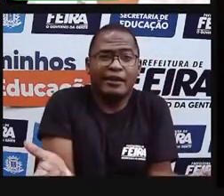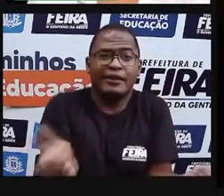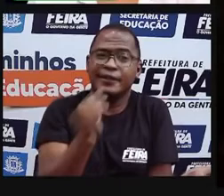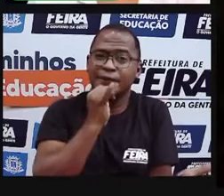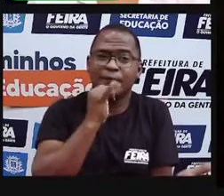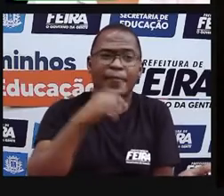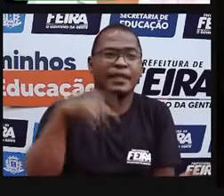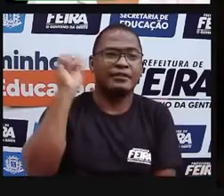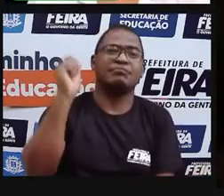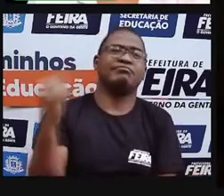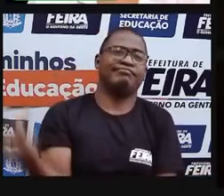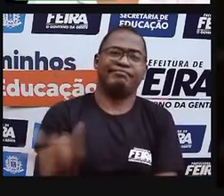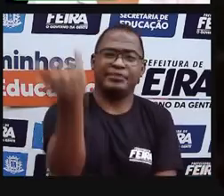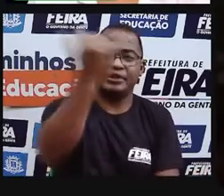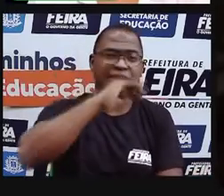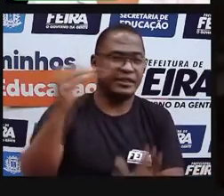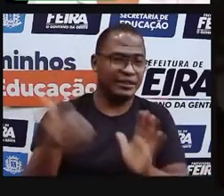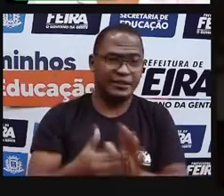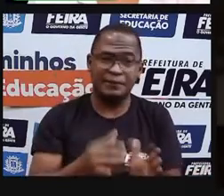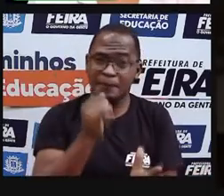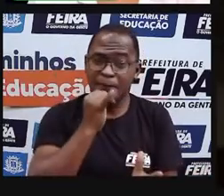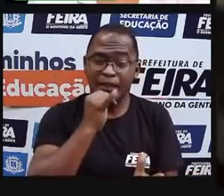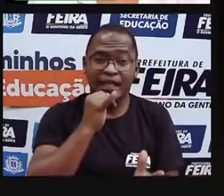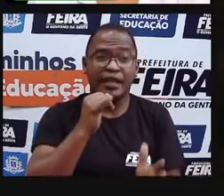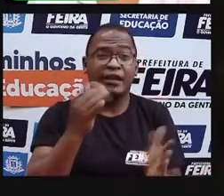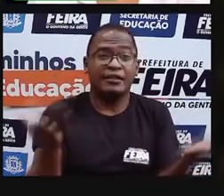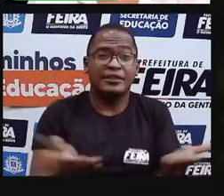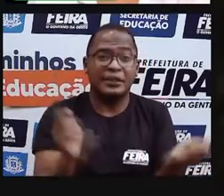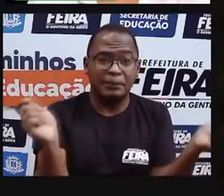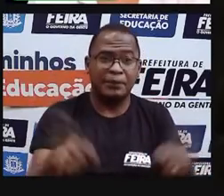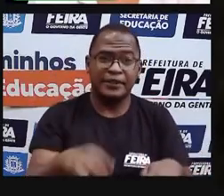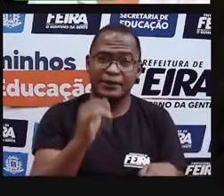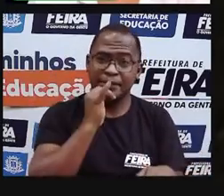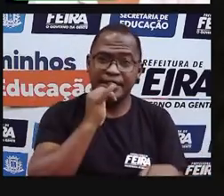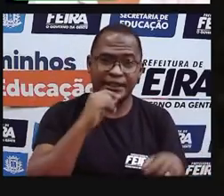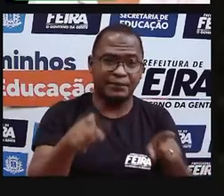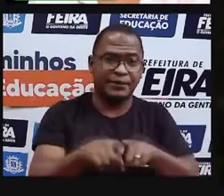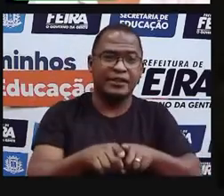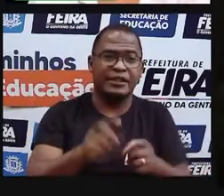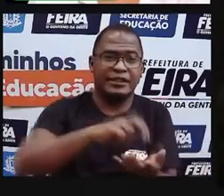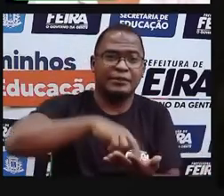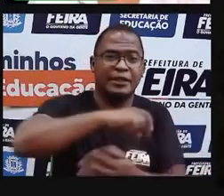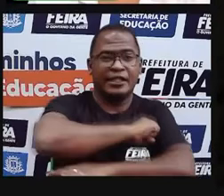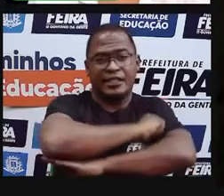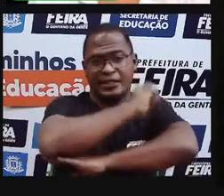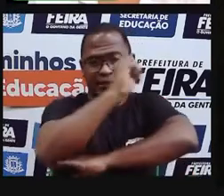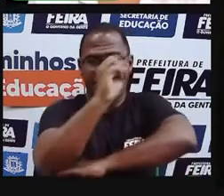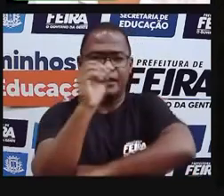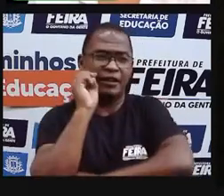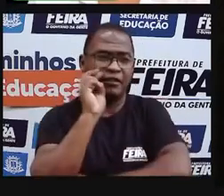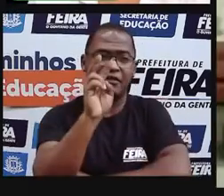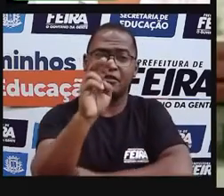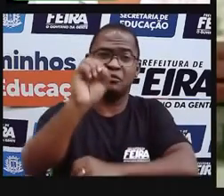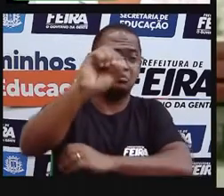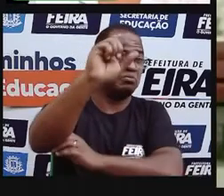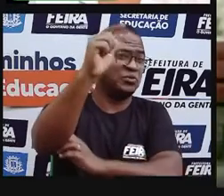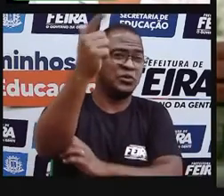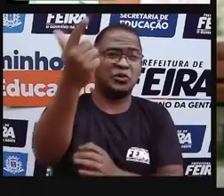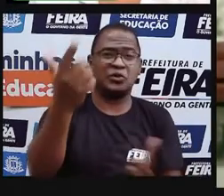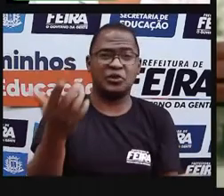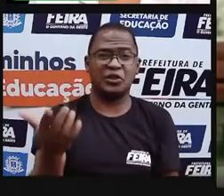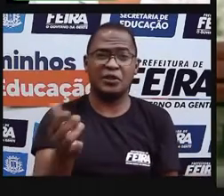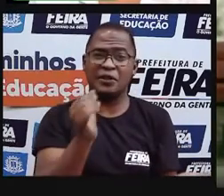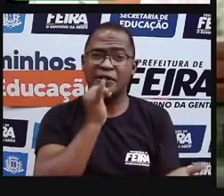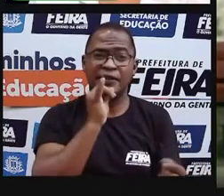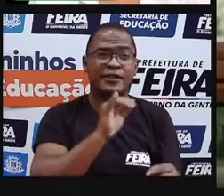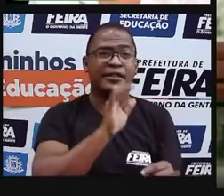privilégio de ver a luz do sol todos os dias, ao acordar, até mesmo ver o canto dos pássaros ao amanhecer? Quando você ajuda, ouve ou